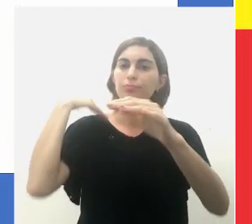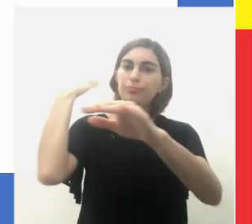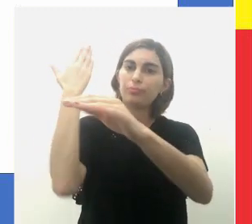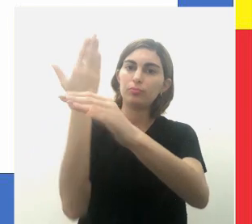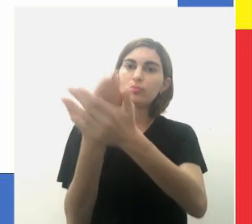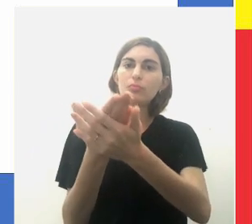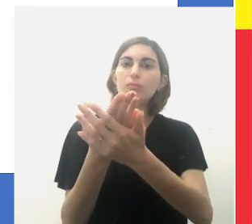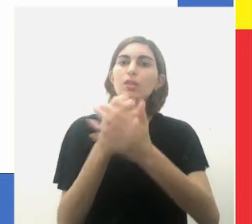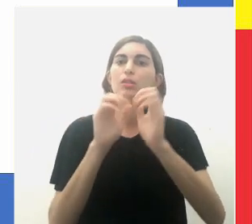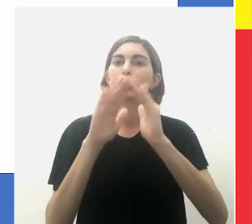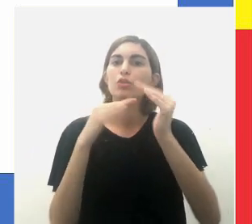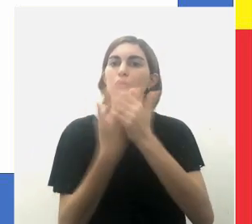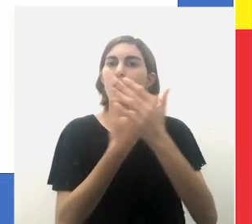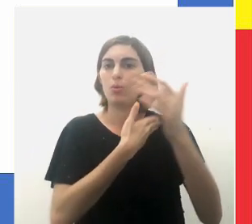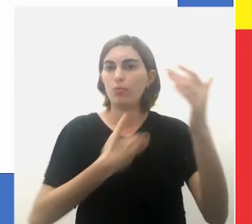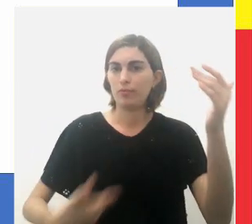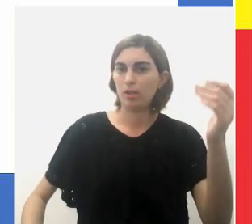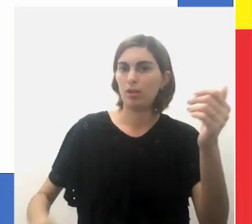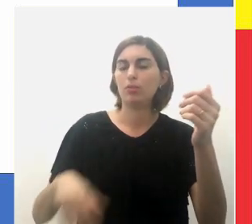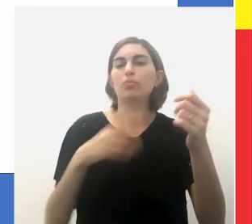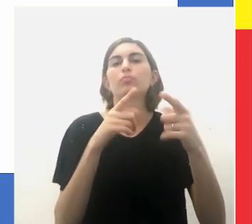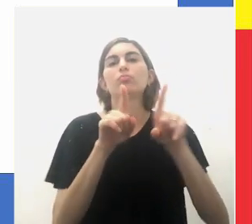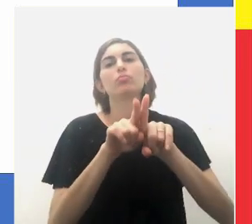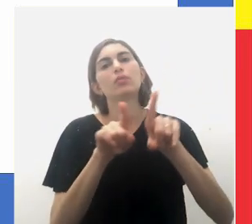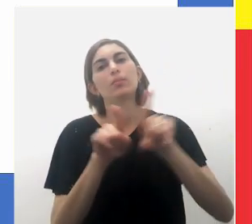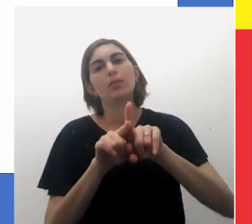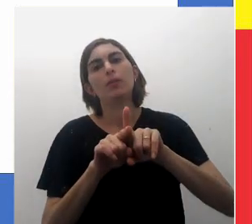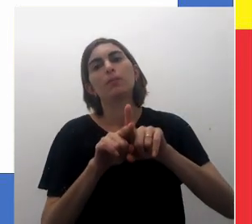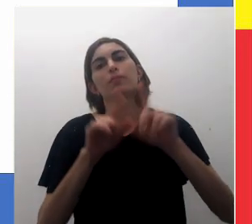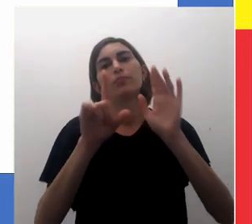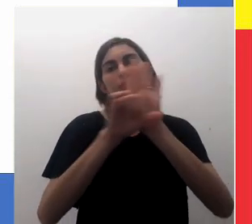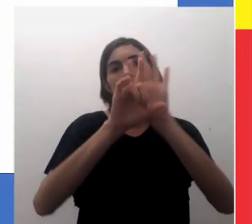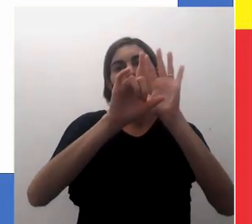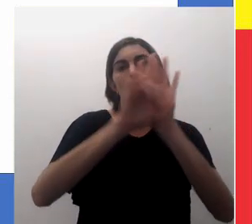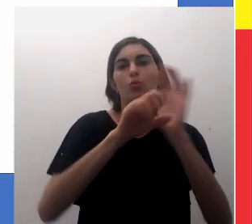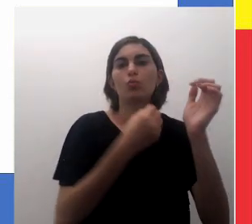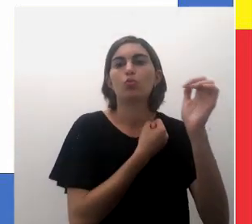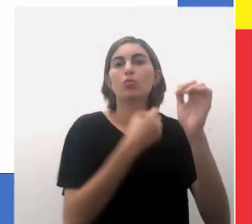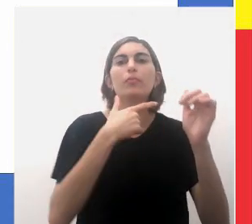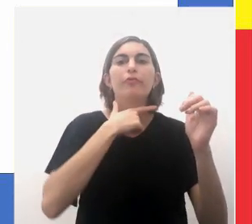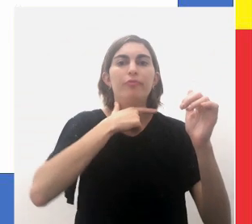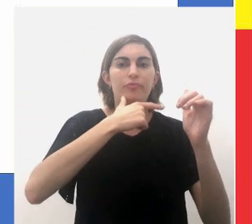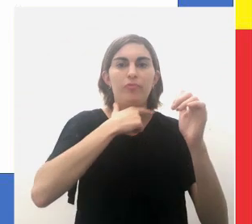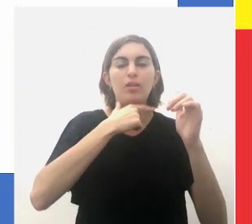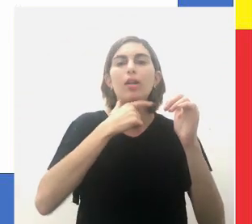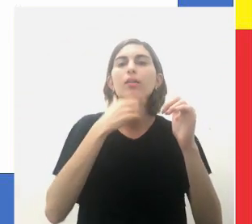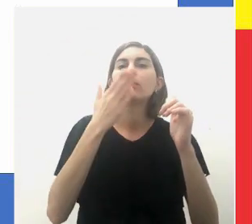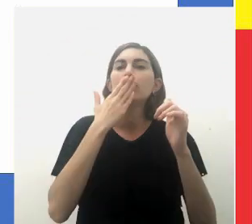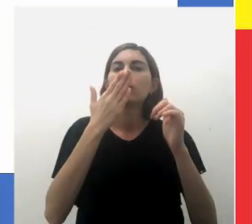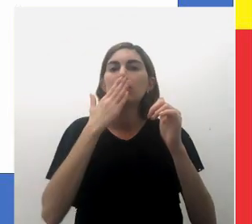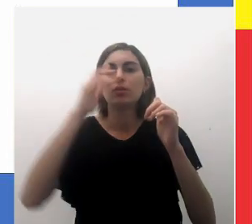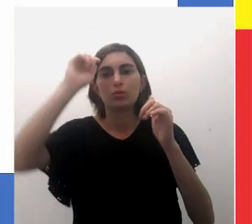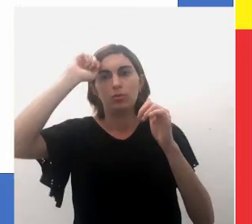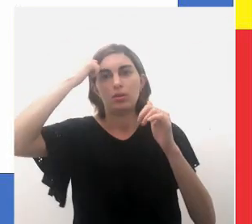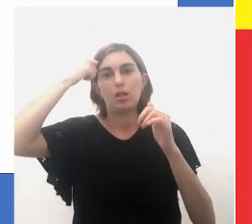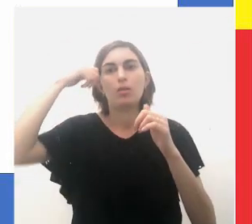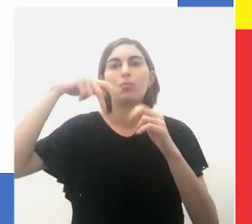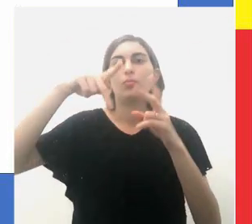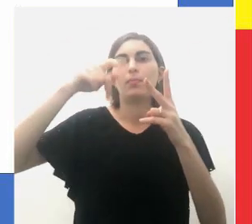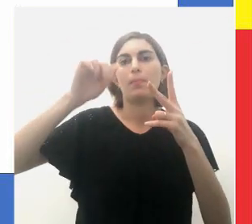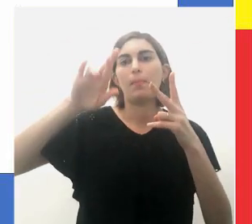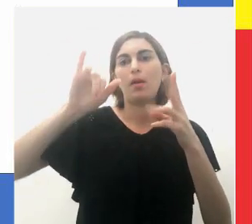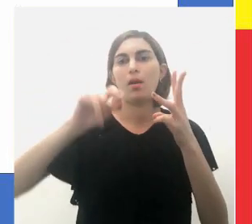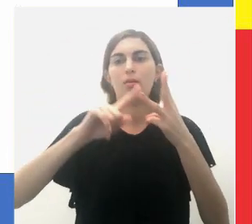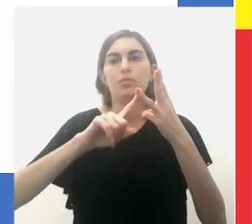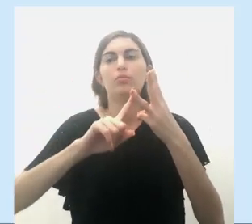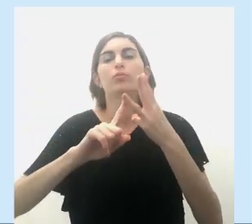integralmente o ensino em escola pública, ou seja, de acordo com a lei, o número de vagas destinadas para índios em negros e